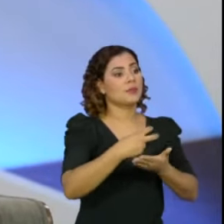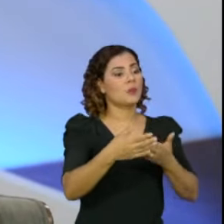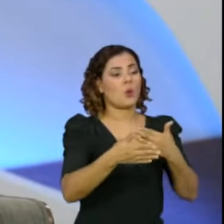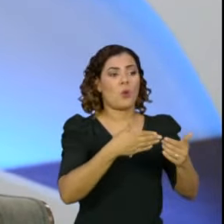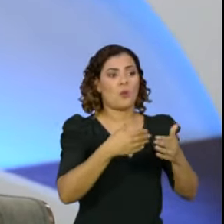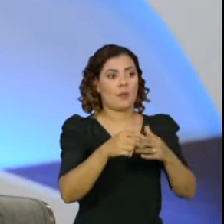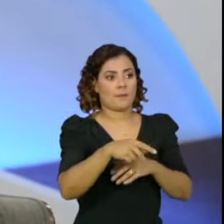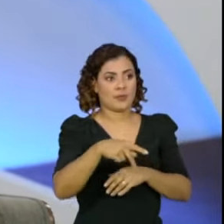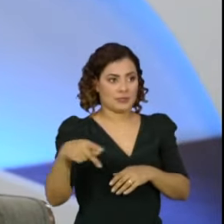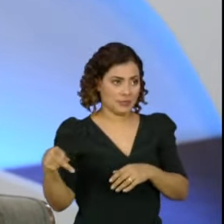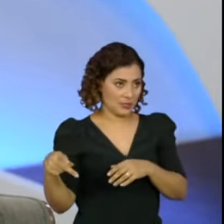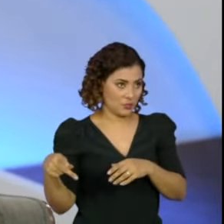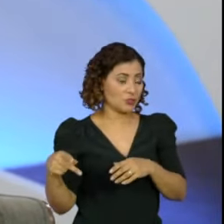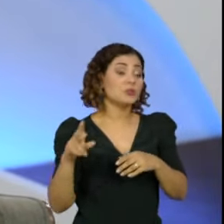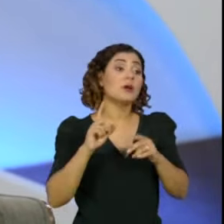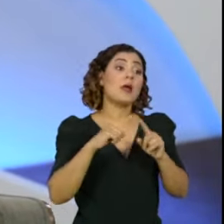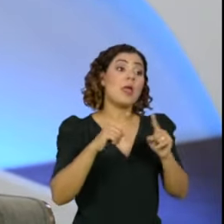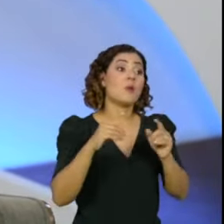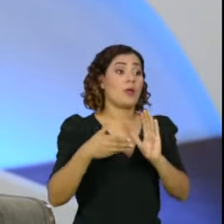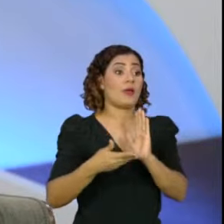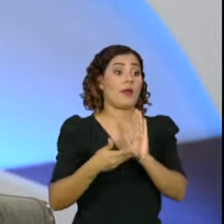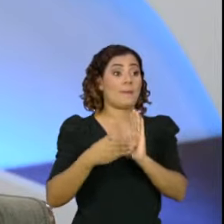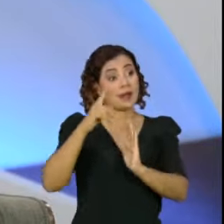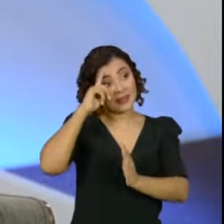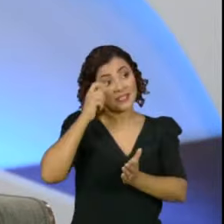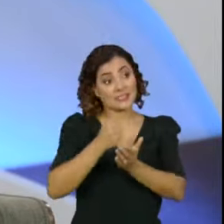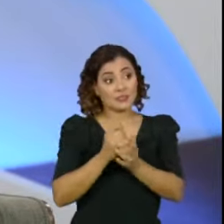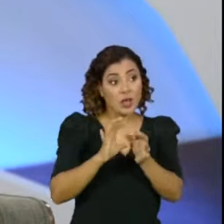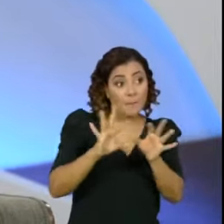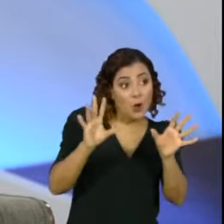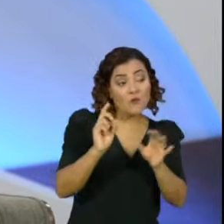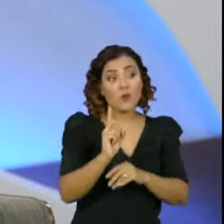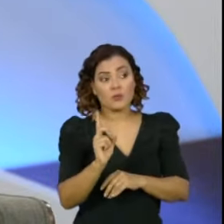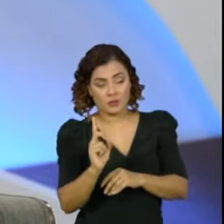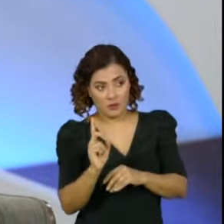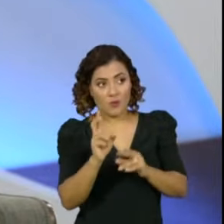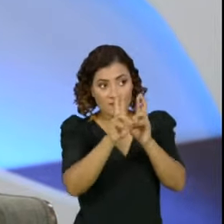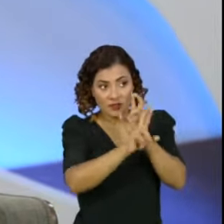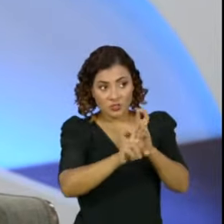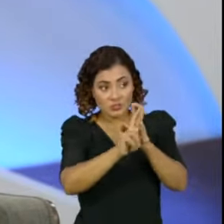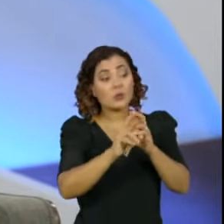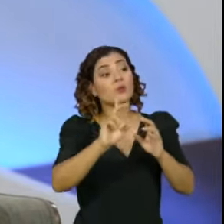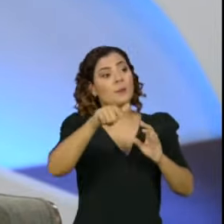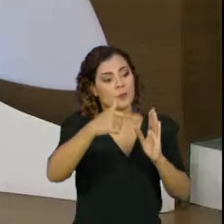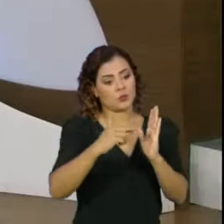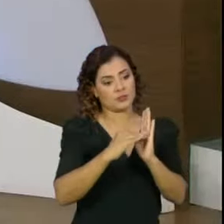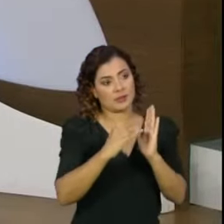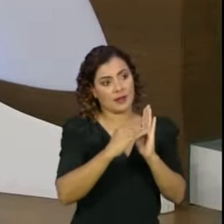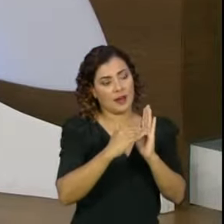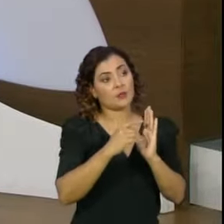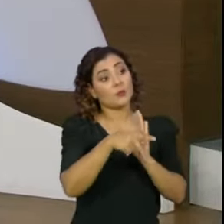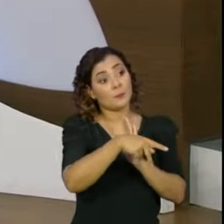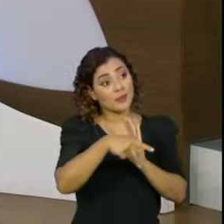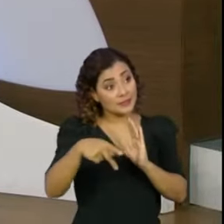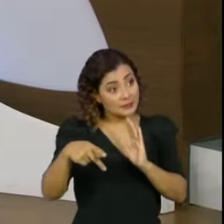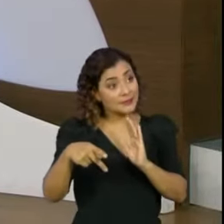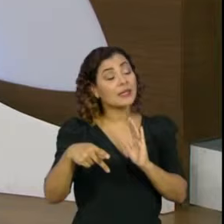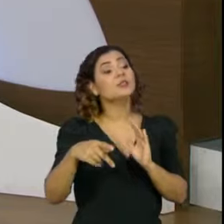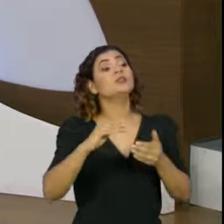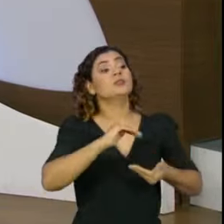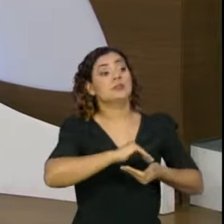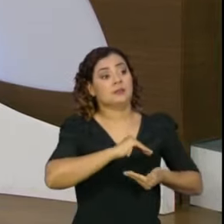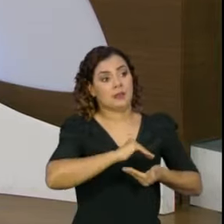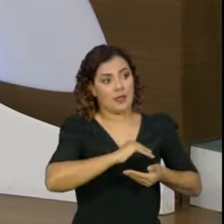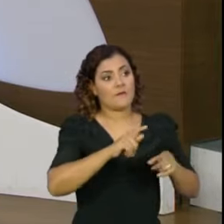República, cuja admissibilidade é feita na Câmara dos Deputados. Na sequência, se vai para o Senado Federal, sob a presidência do presidente do Supremo Tribunal